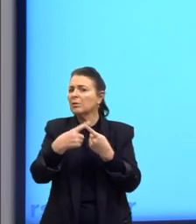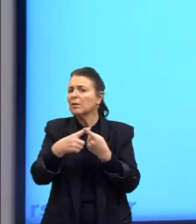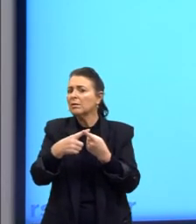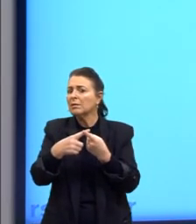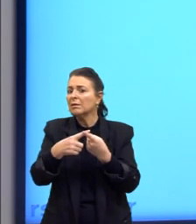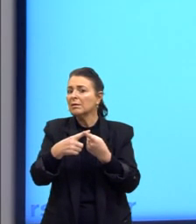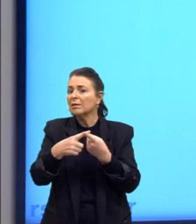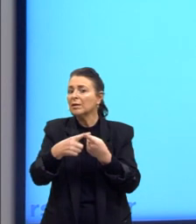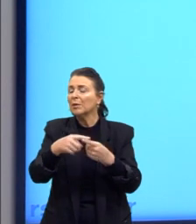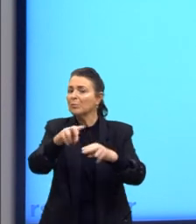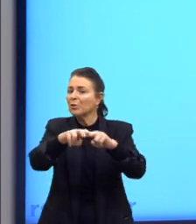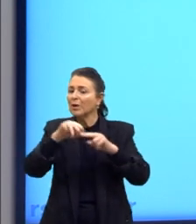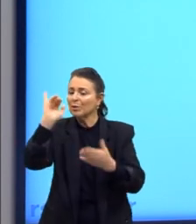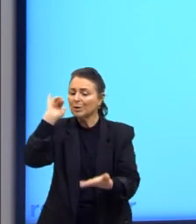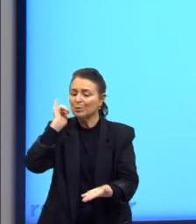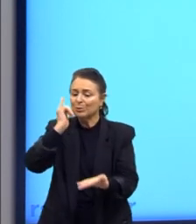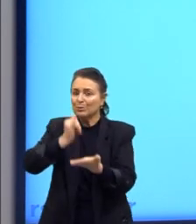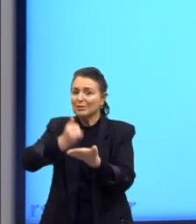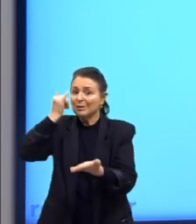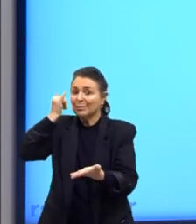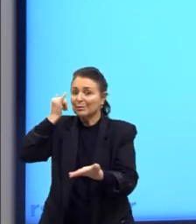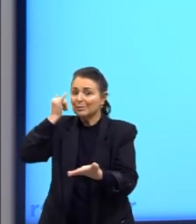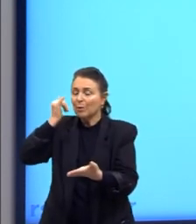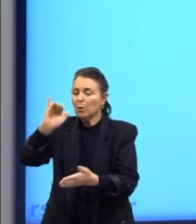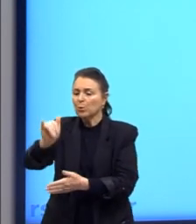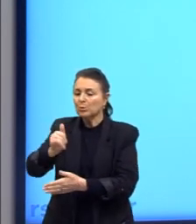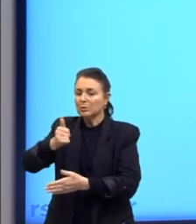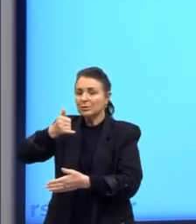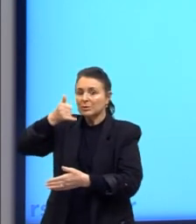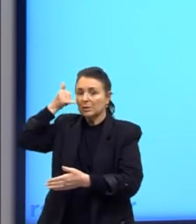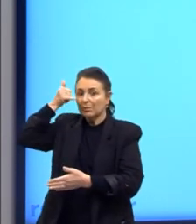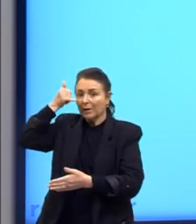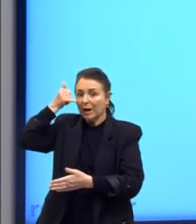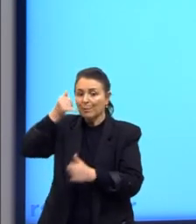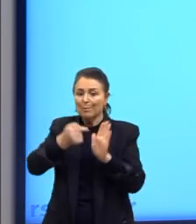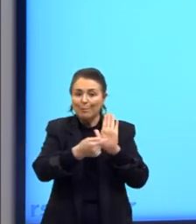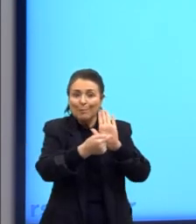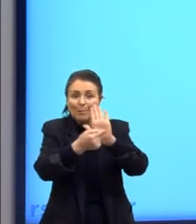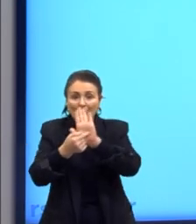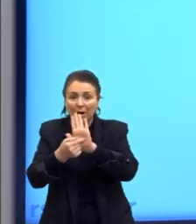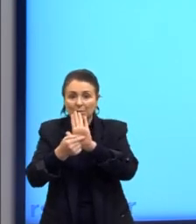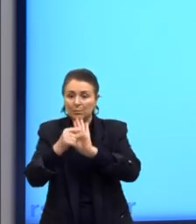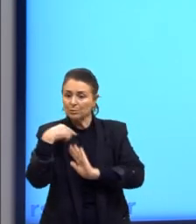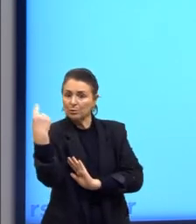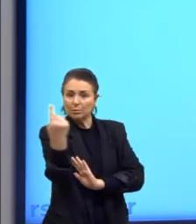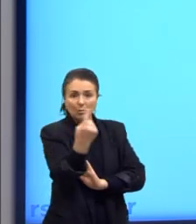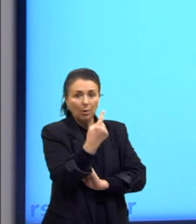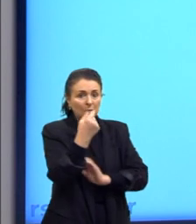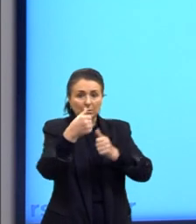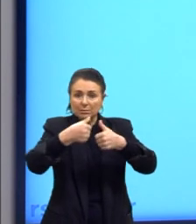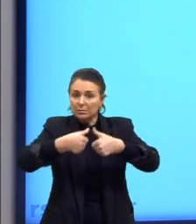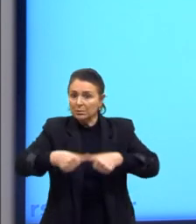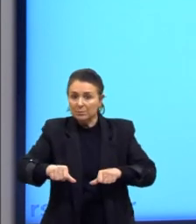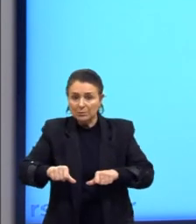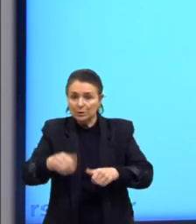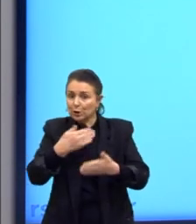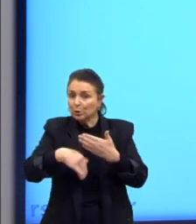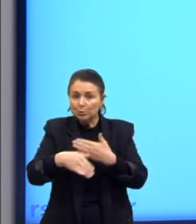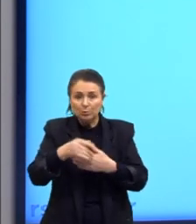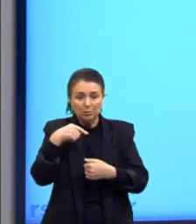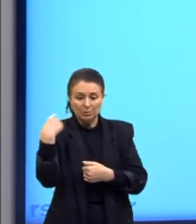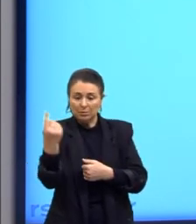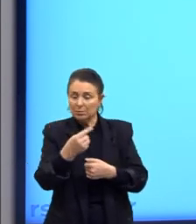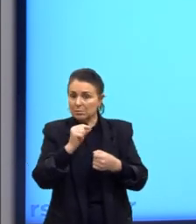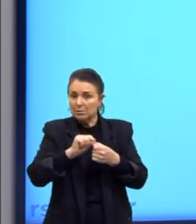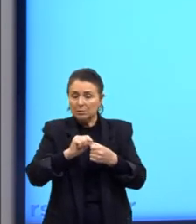questões eletrônicas. O nosso celular vai nos deixando rastros por tudo onde nós passamos e fizemos. Nós